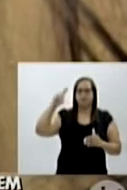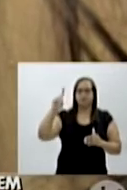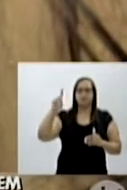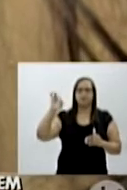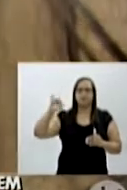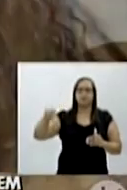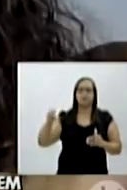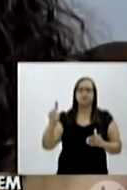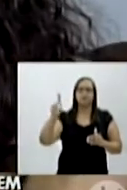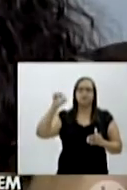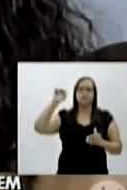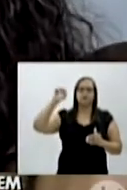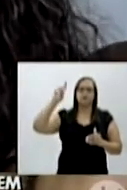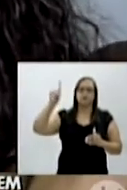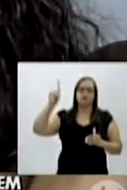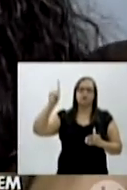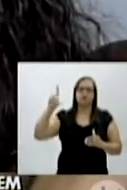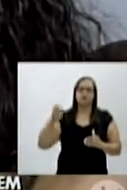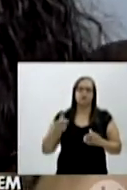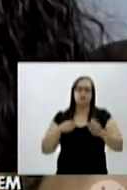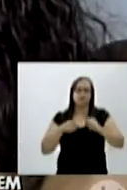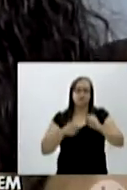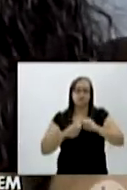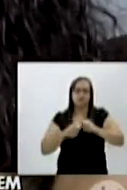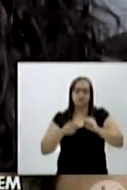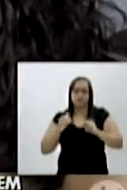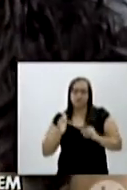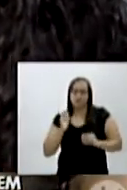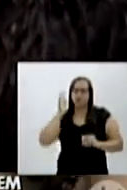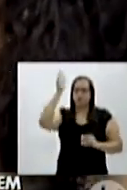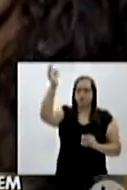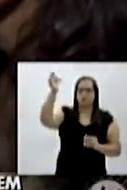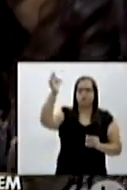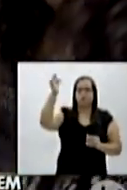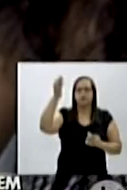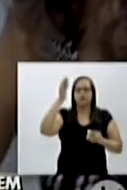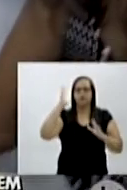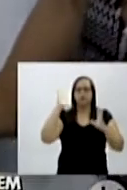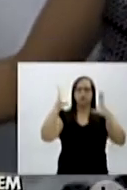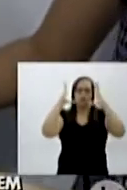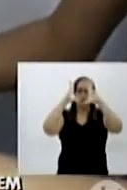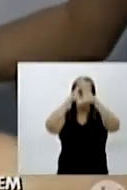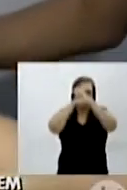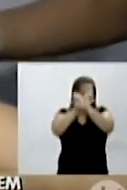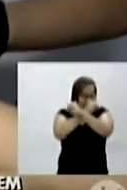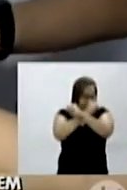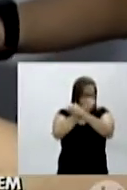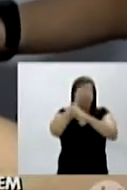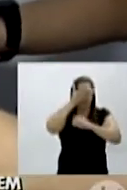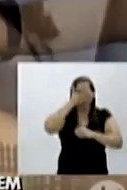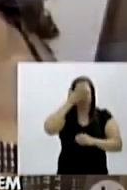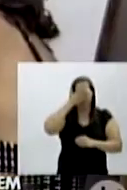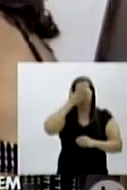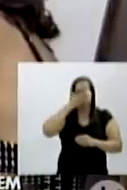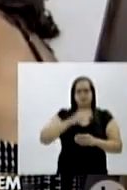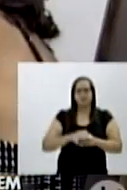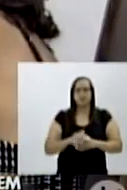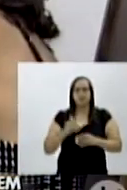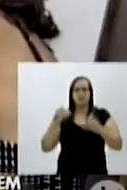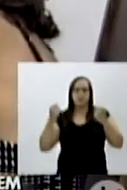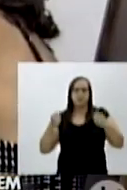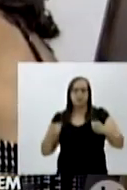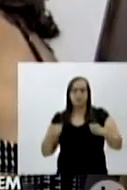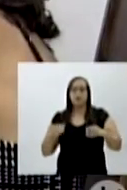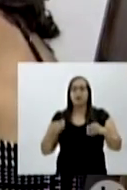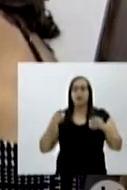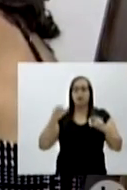precisou aprender o braile, já que existe o risco dela um dia ficar completamente cega. Por enquanto a